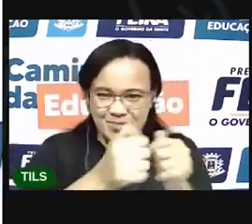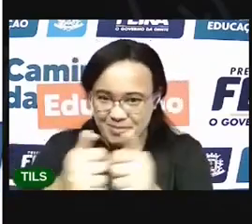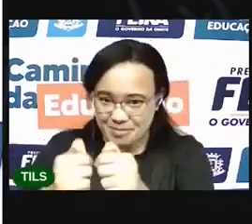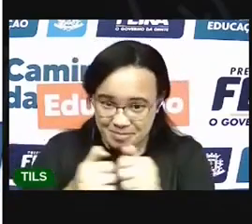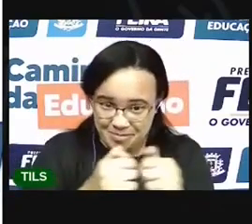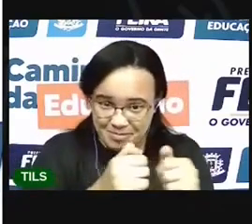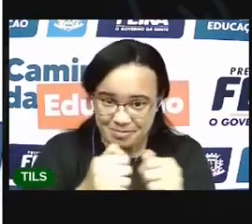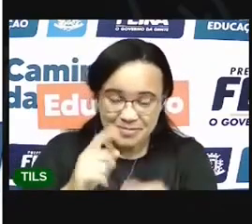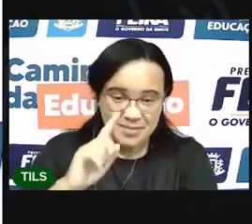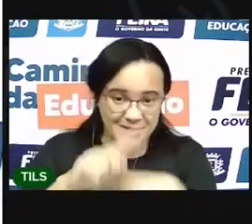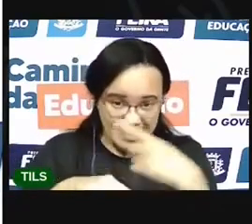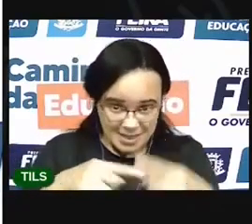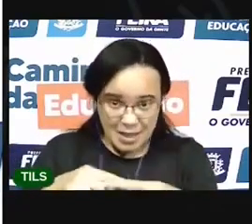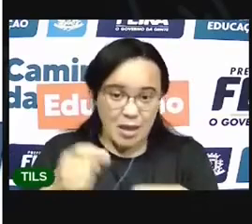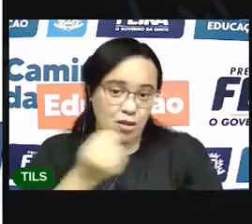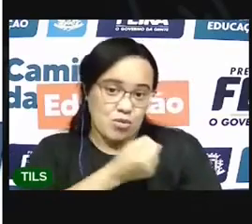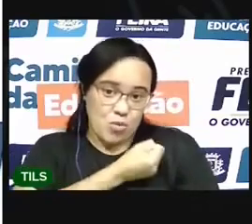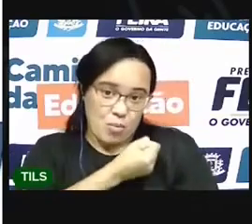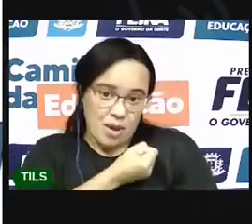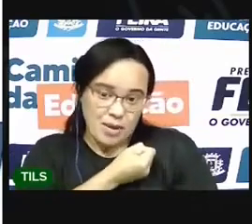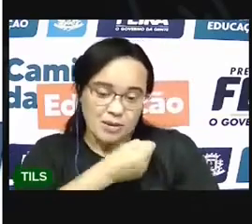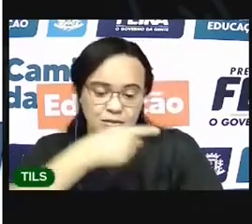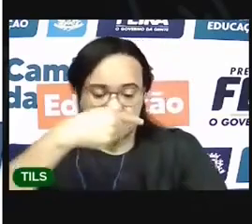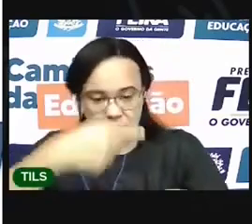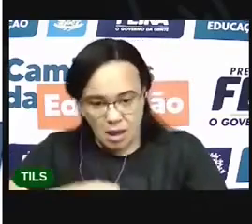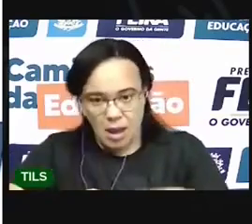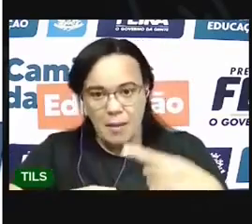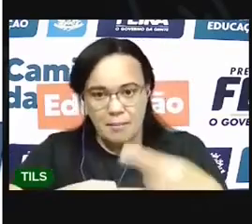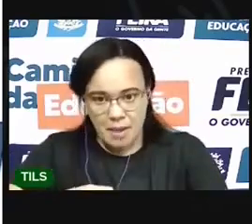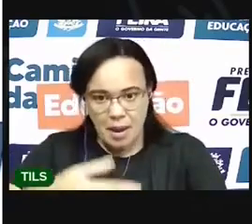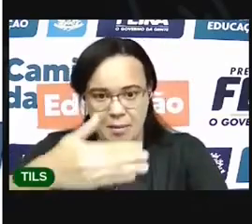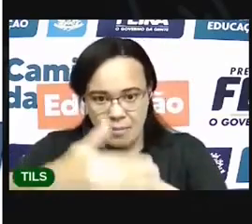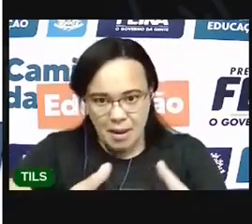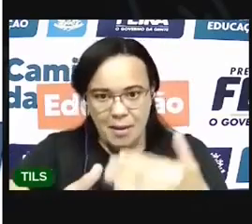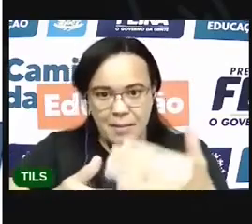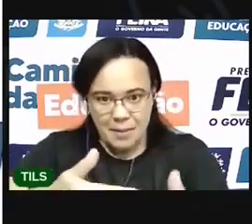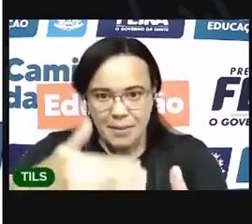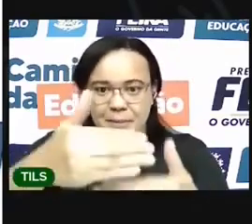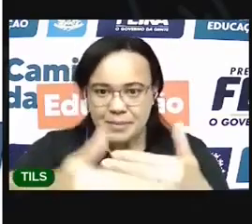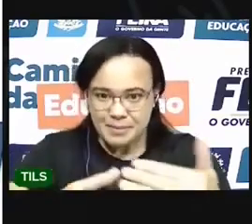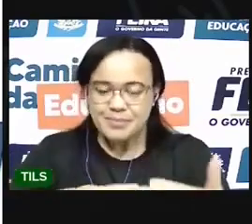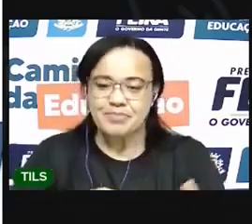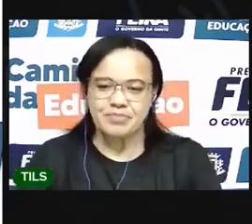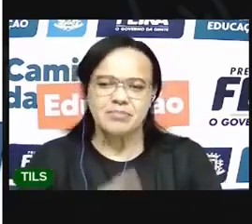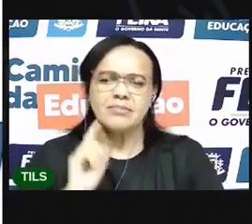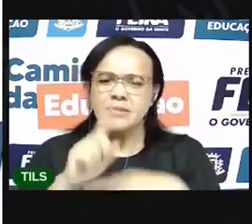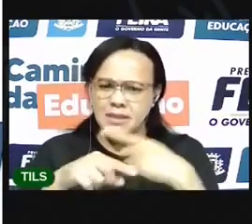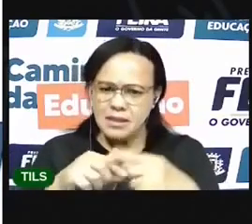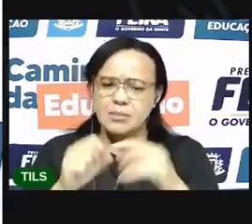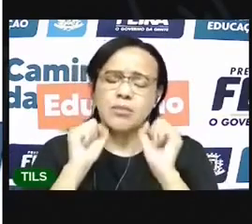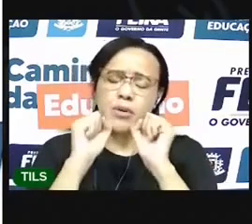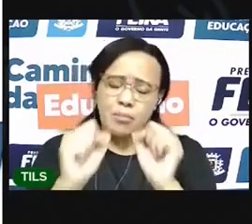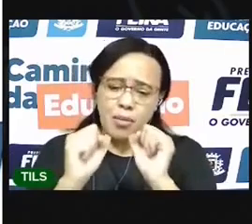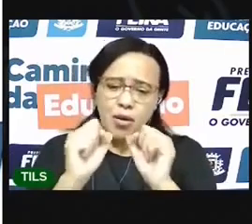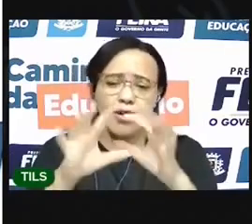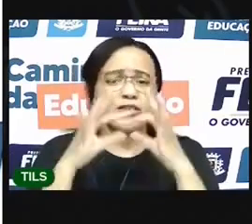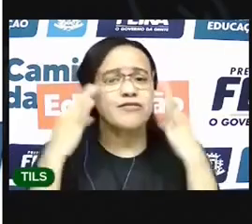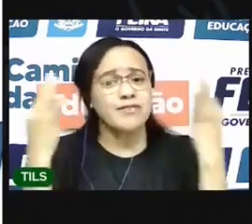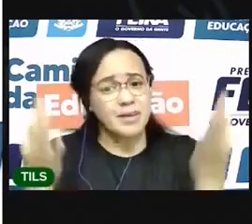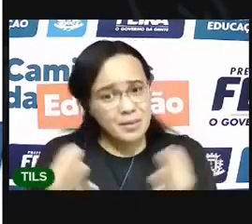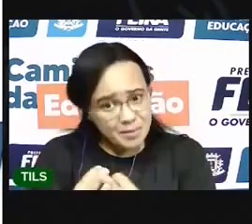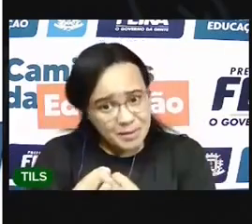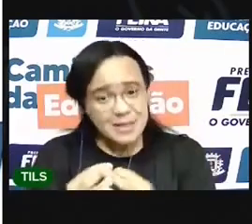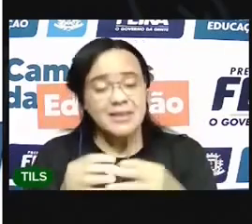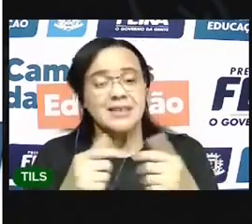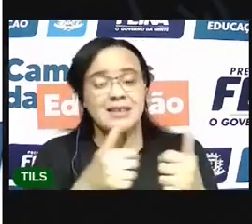depois Aprender aí Com os seus familiares E por último A gente aprendeu A fazer um